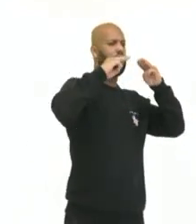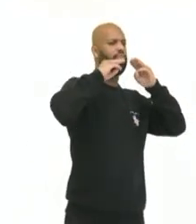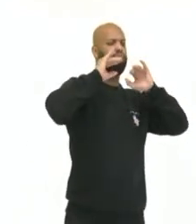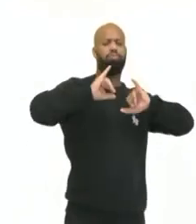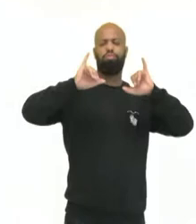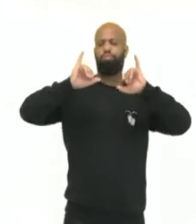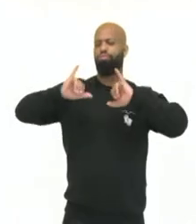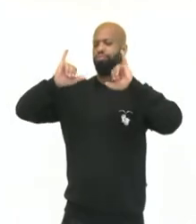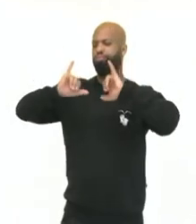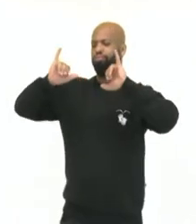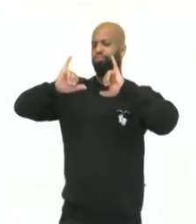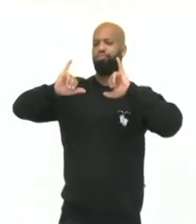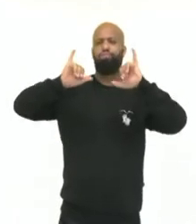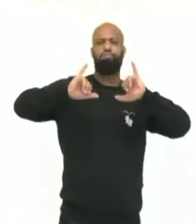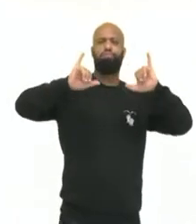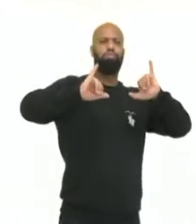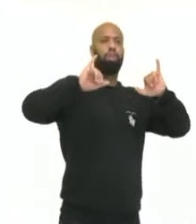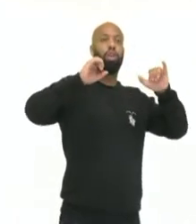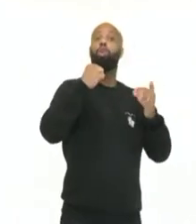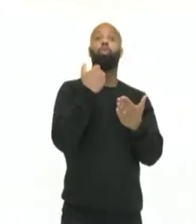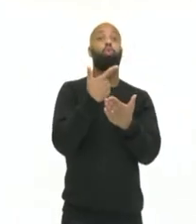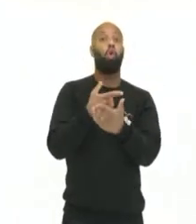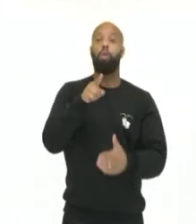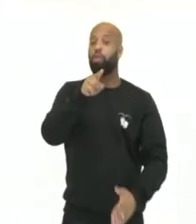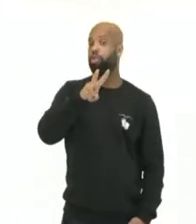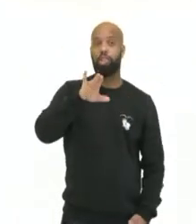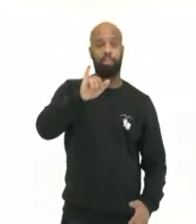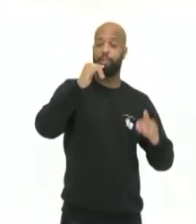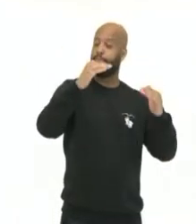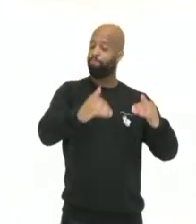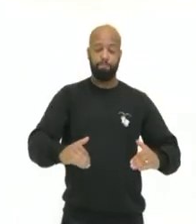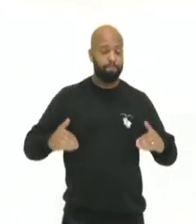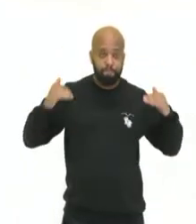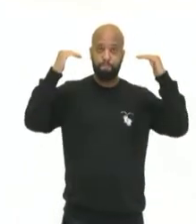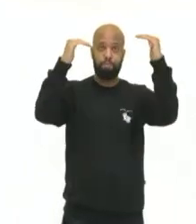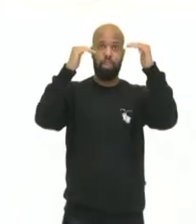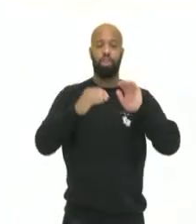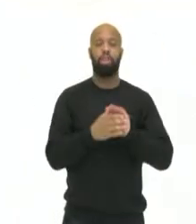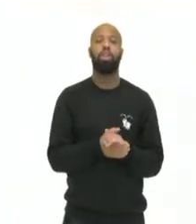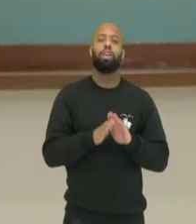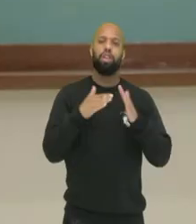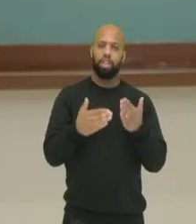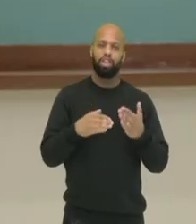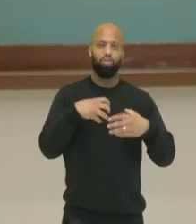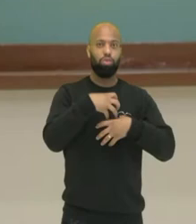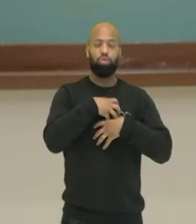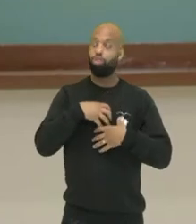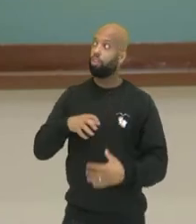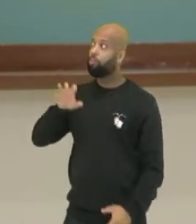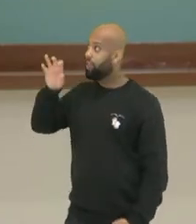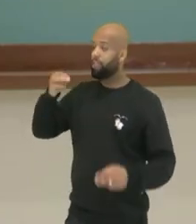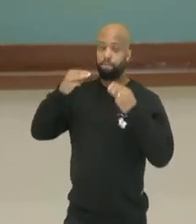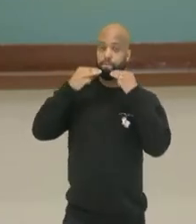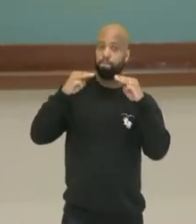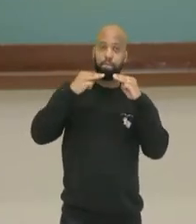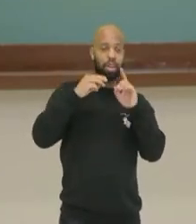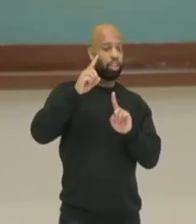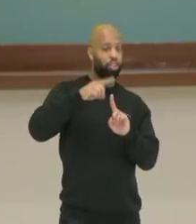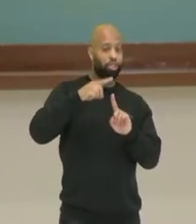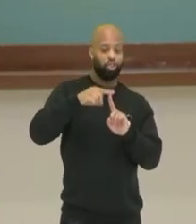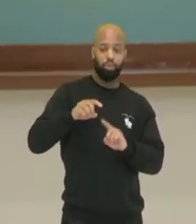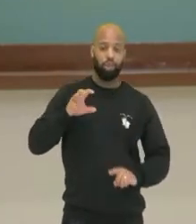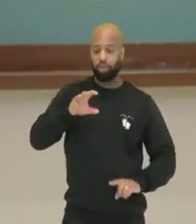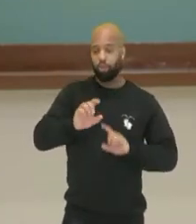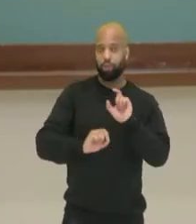publicidade falando, né? Compre que você será o máximo. Será que uma publicidade como essa, esse tipo de publicidade,